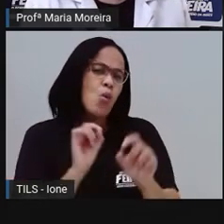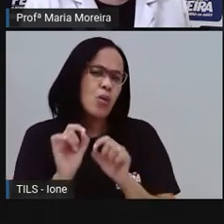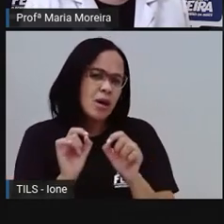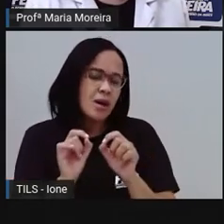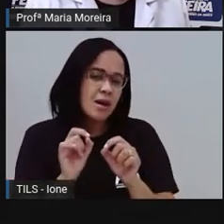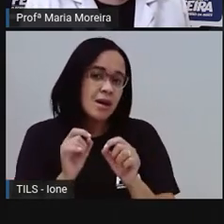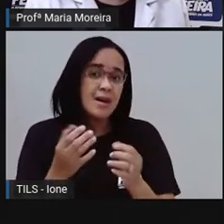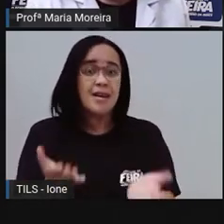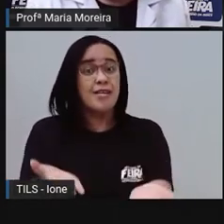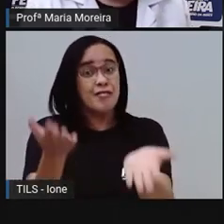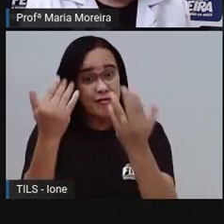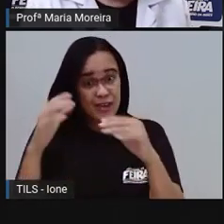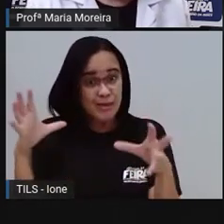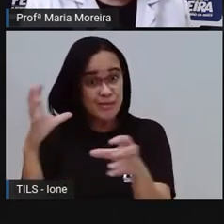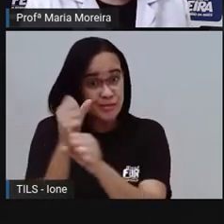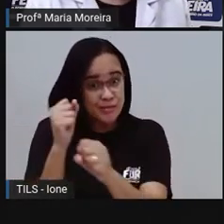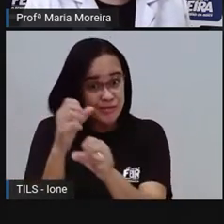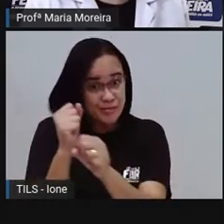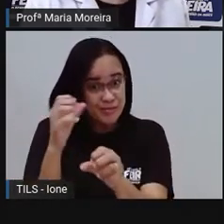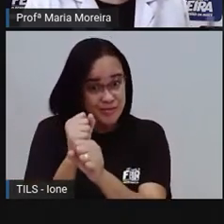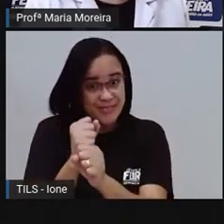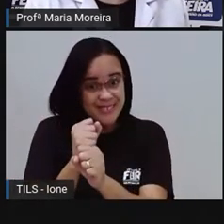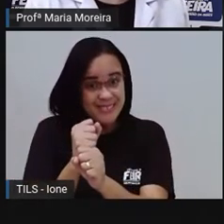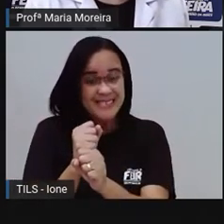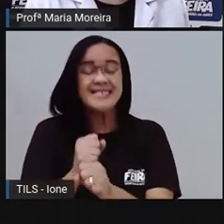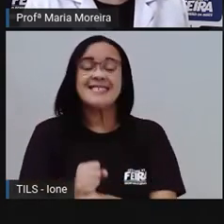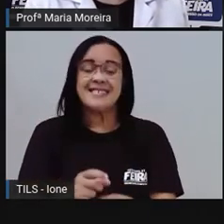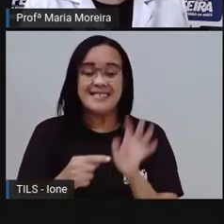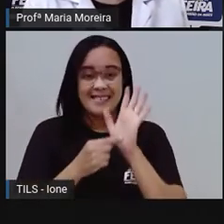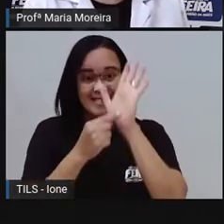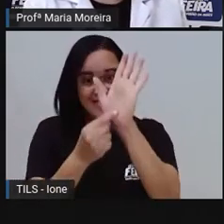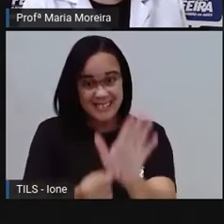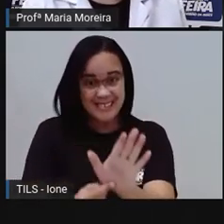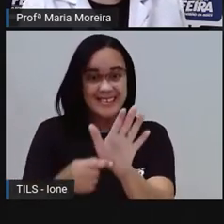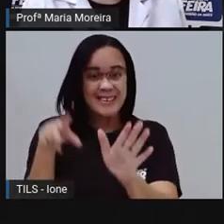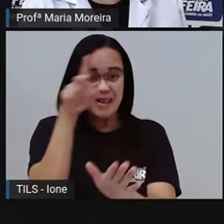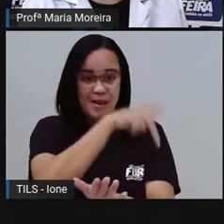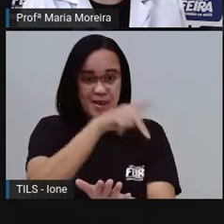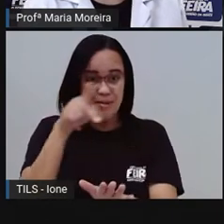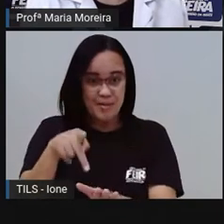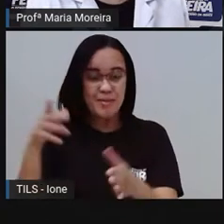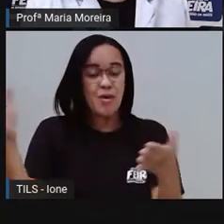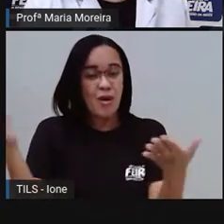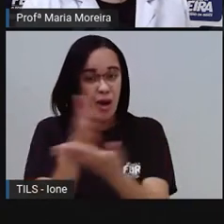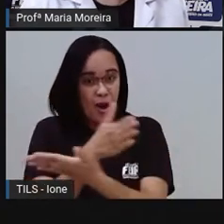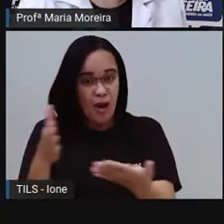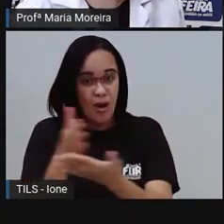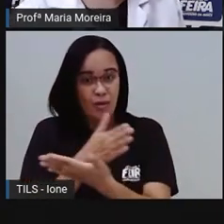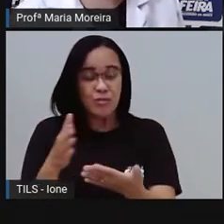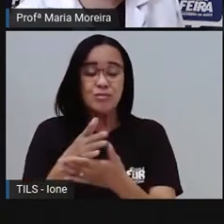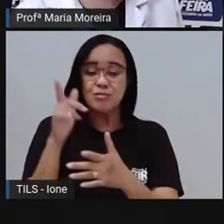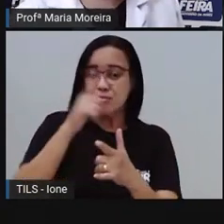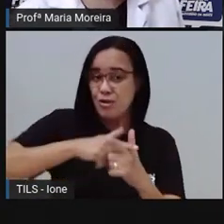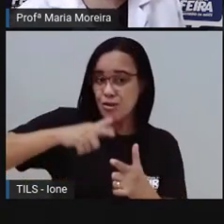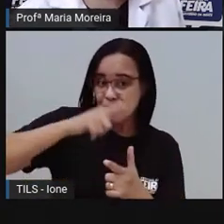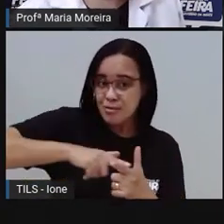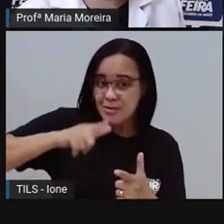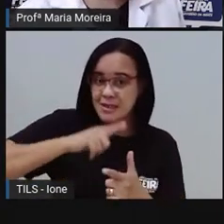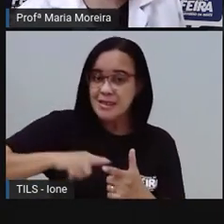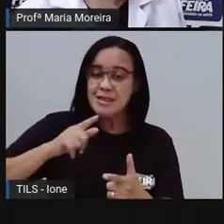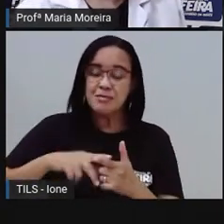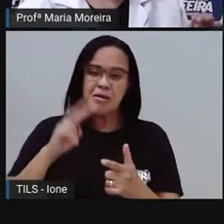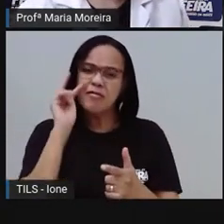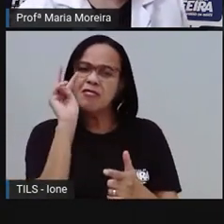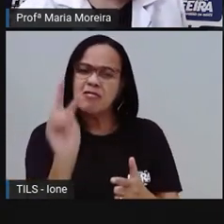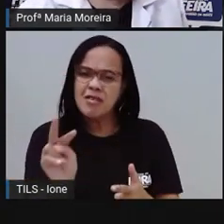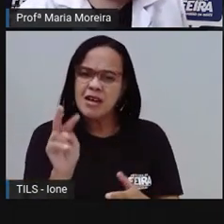Vamos calcular. A prova vai mostrar aqui algumas situações, problemas pra vocês. Essas situações, problemas, na verdade,